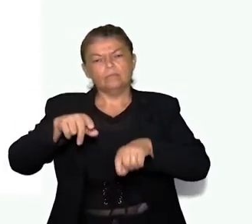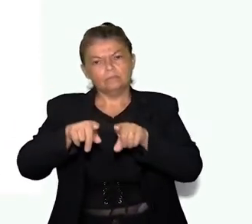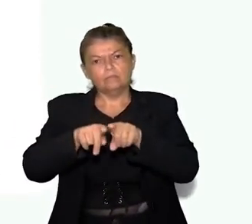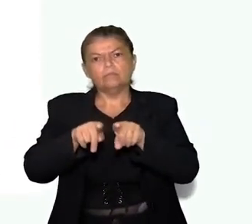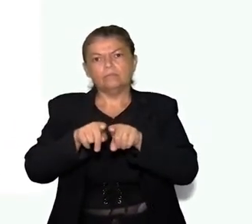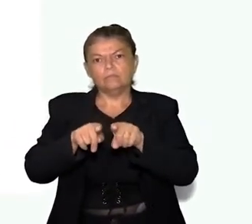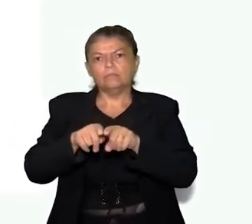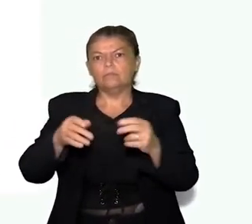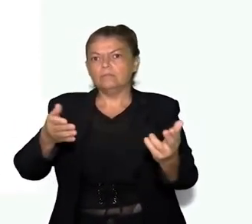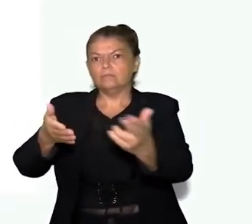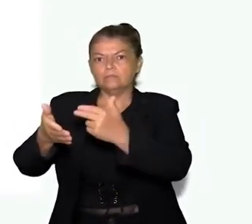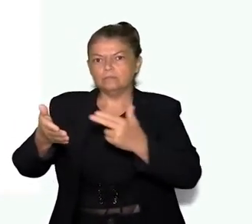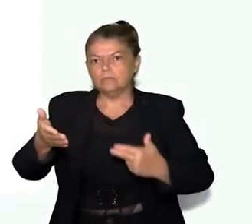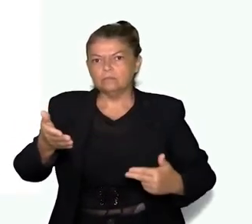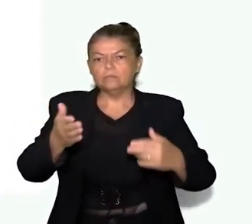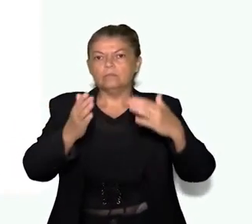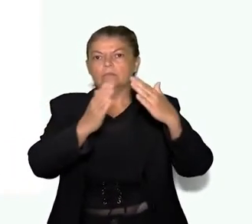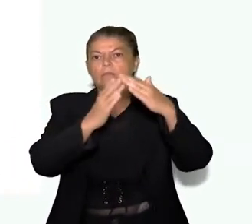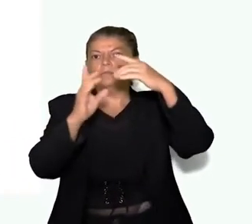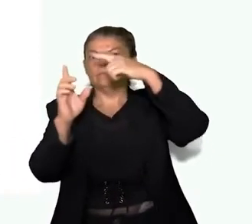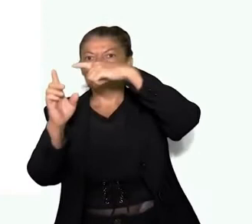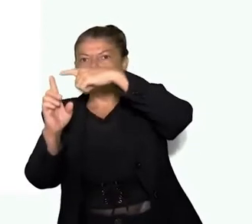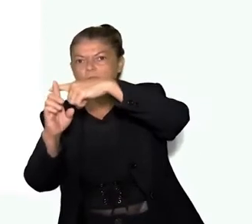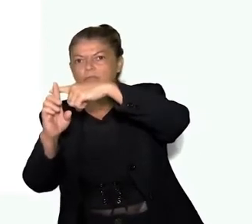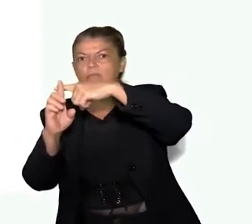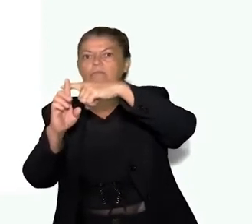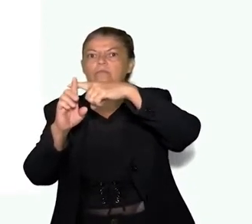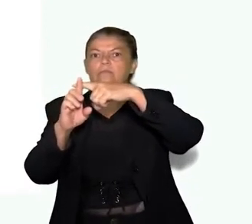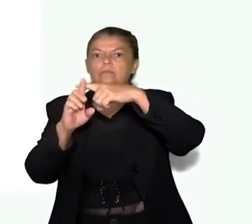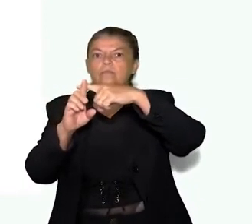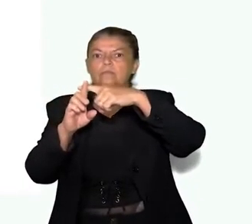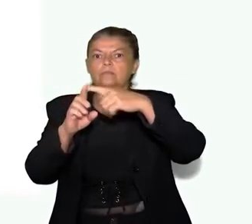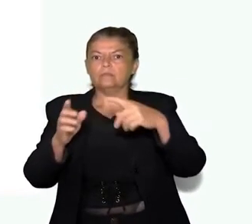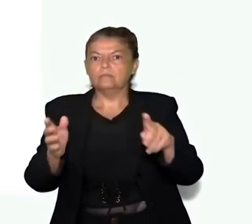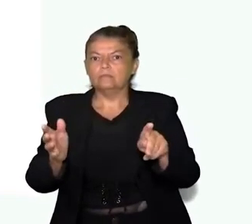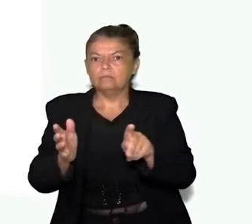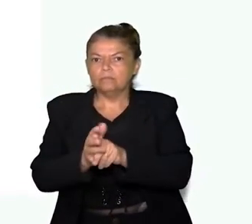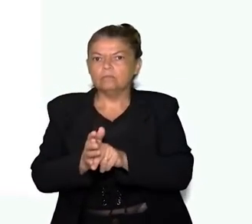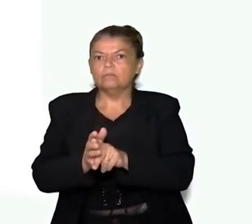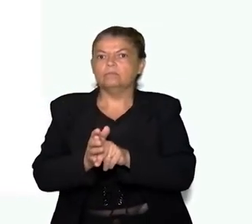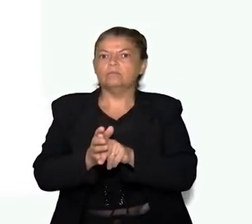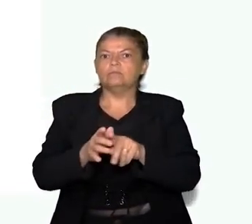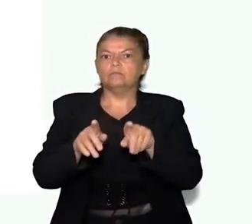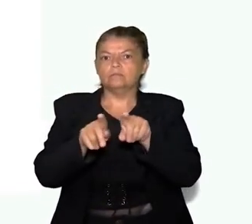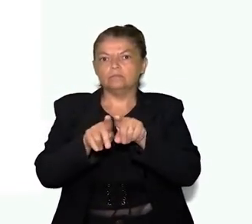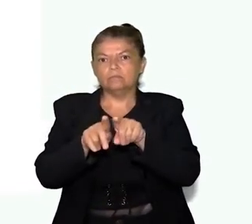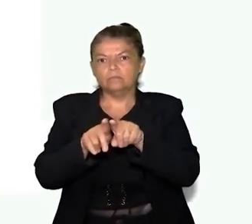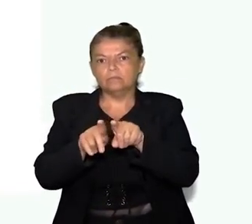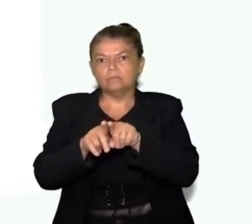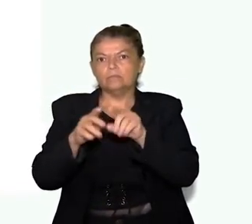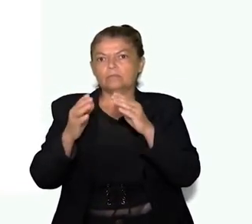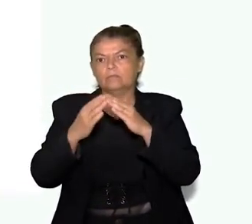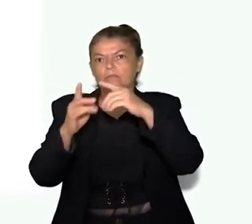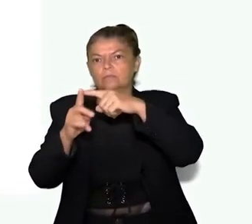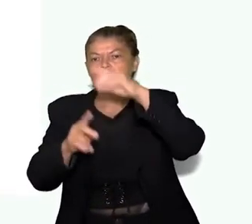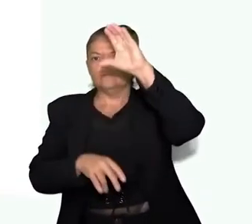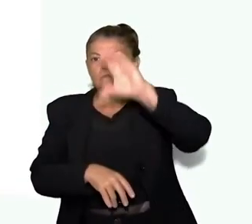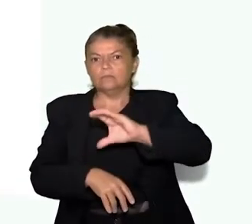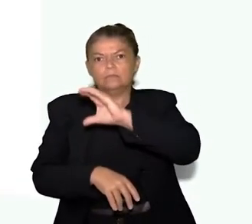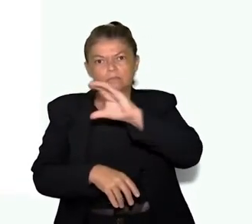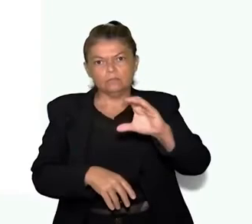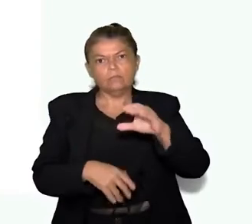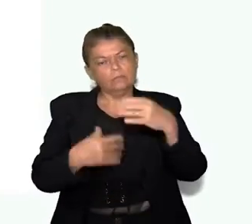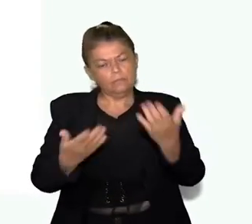turísticos com desenhos específicos. A igreja, o convento, museu. Então, esse mapa aqui é mais detalhado, ele é mais